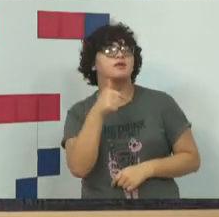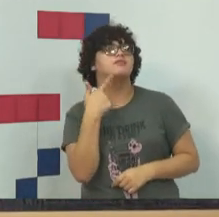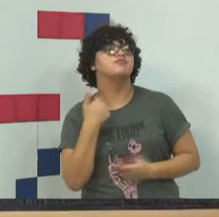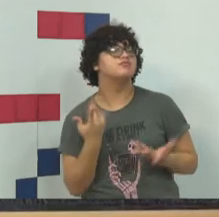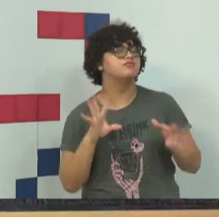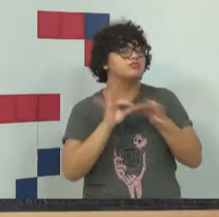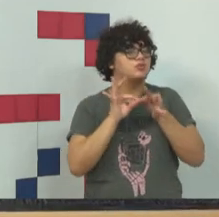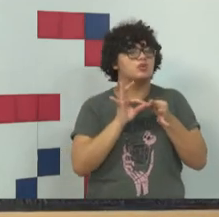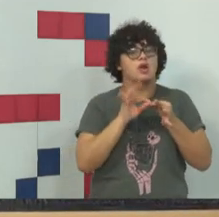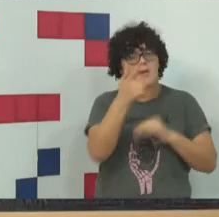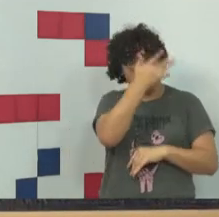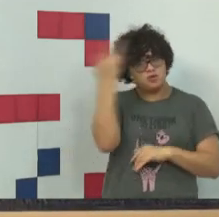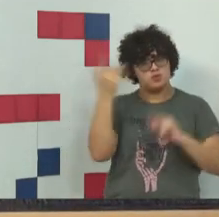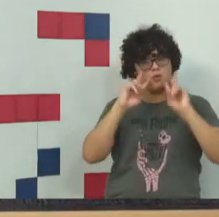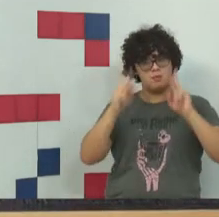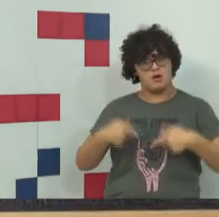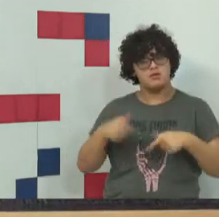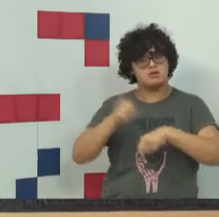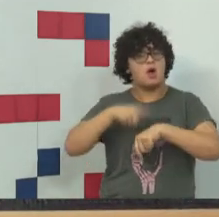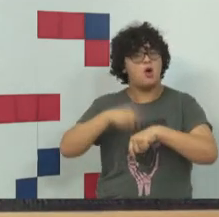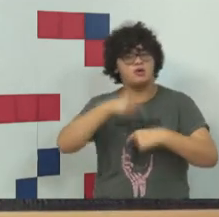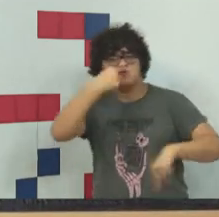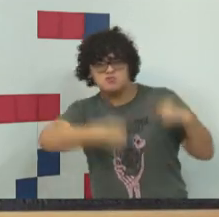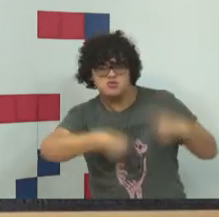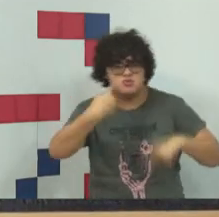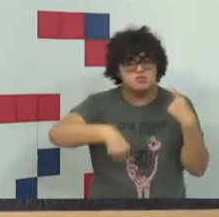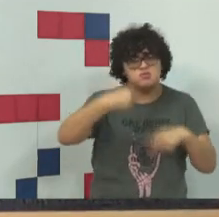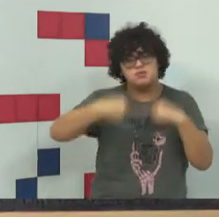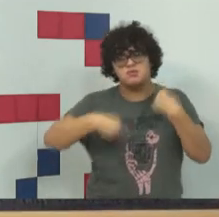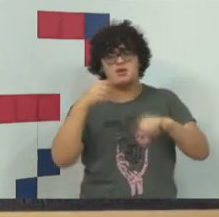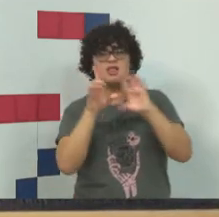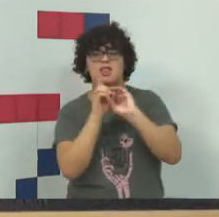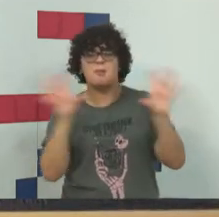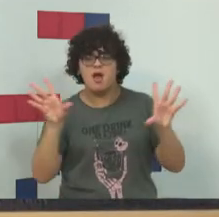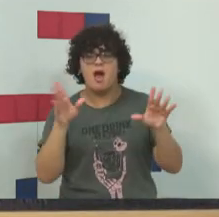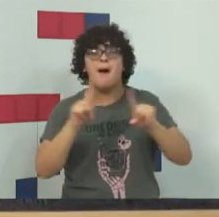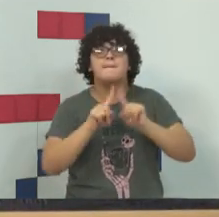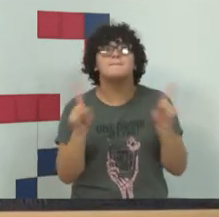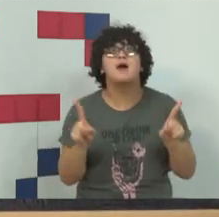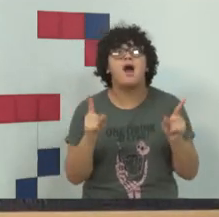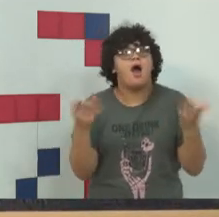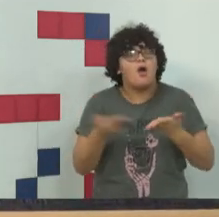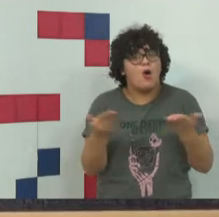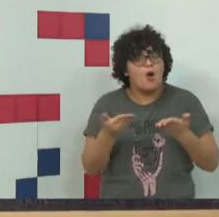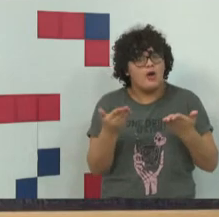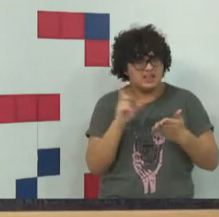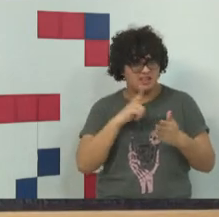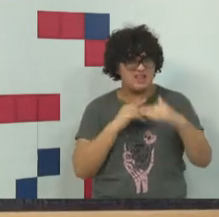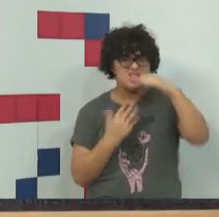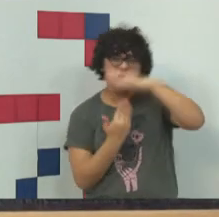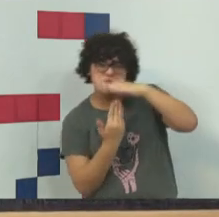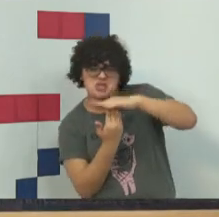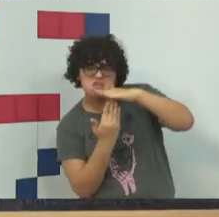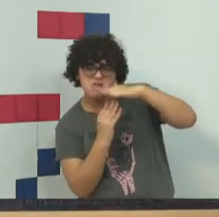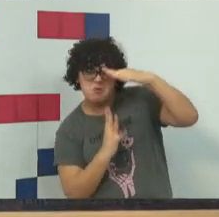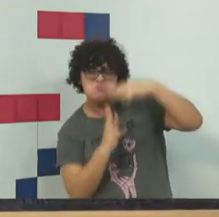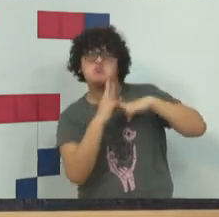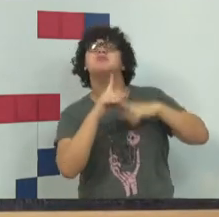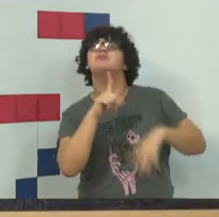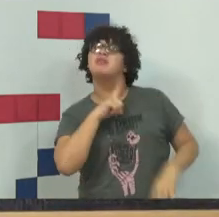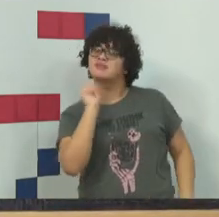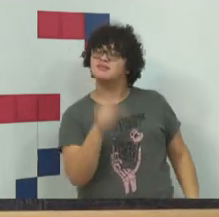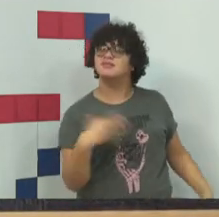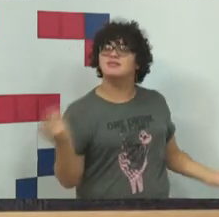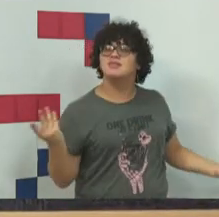da pessoa humana e ao fomento do debate democrático, isso não se dá de forma ilimitada. Toda liberdade